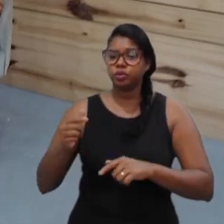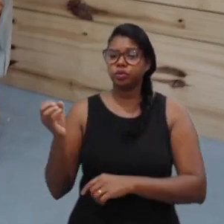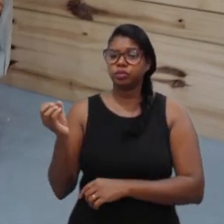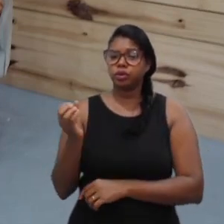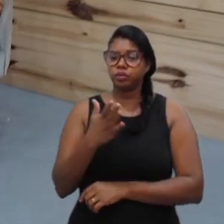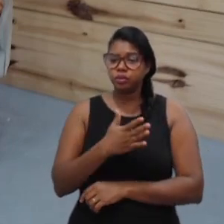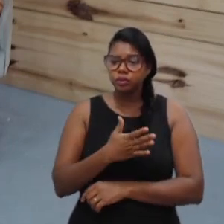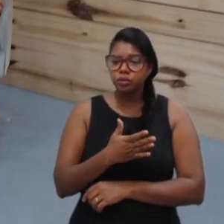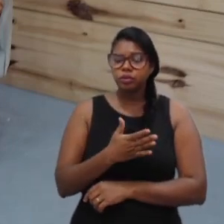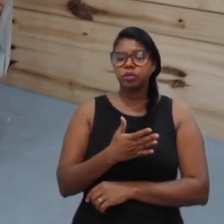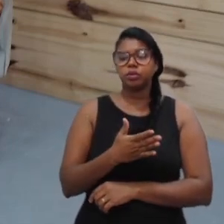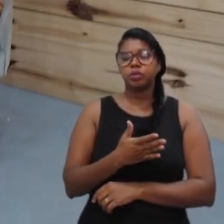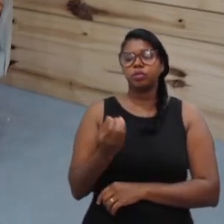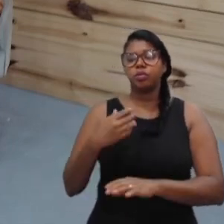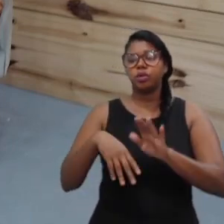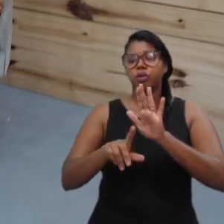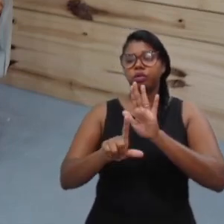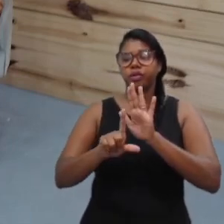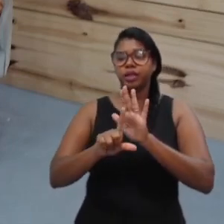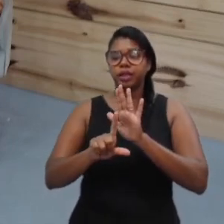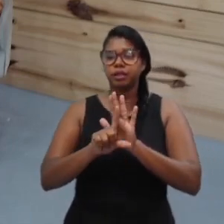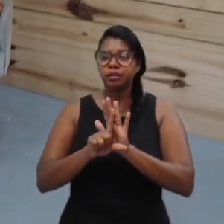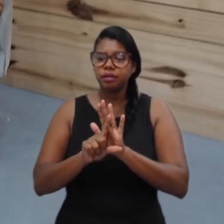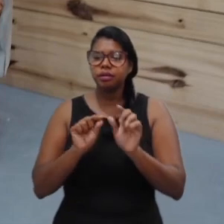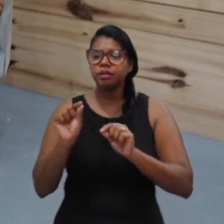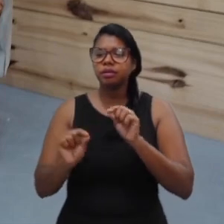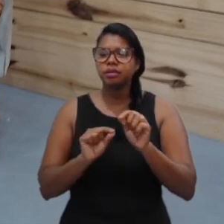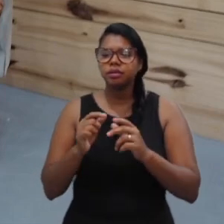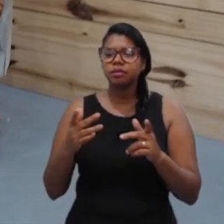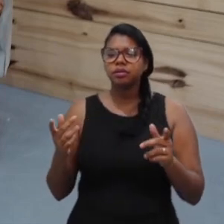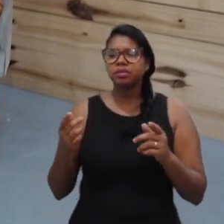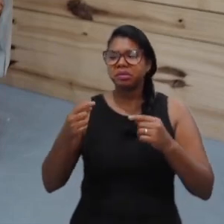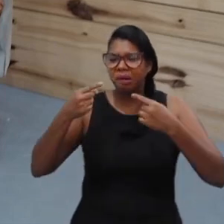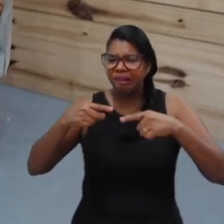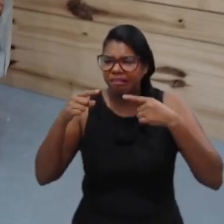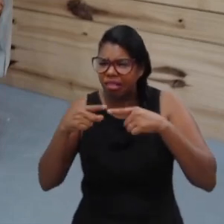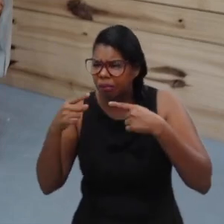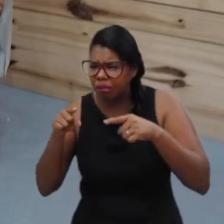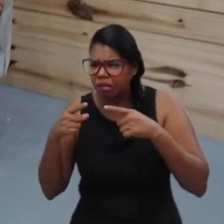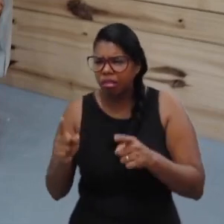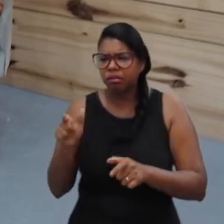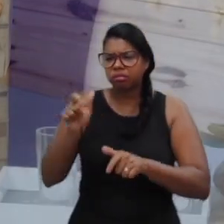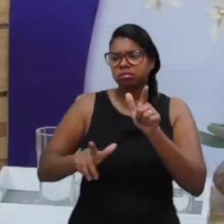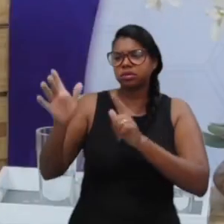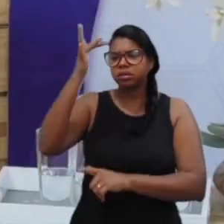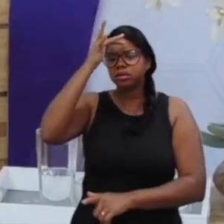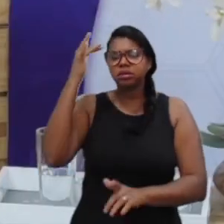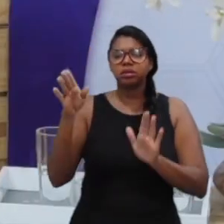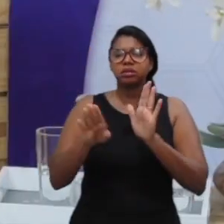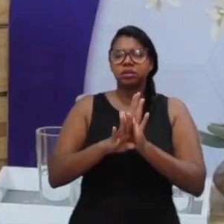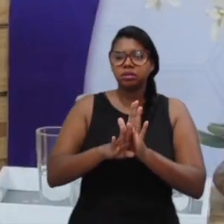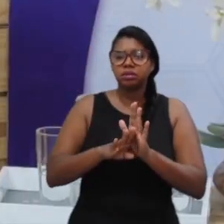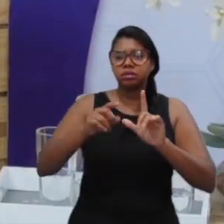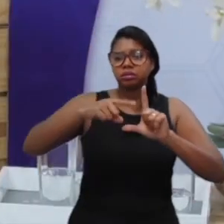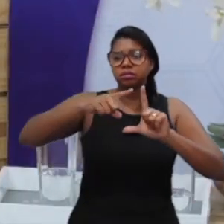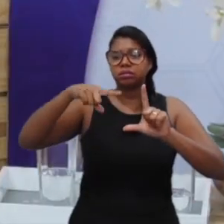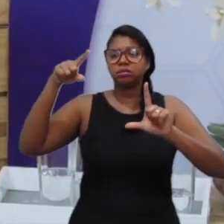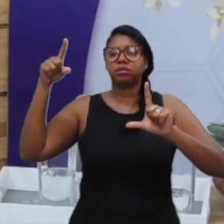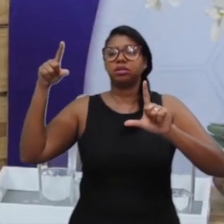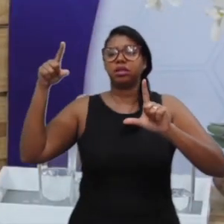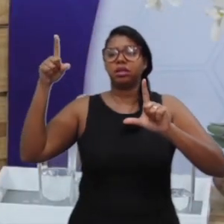editada uma nova lei? Ou o número de reclamações que está chegando está alto? O número de